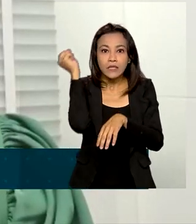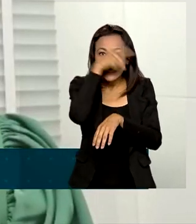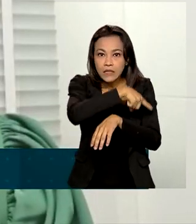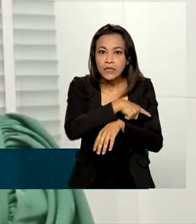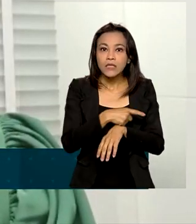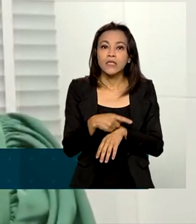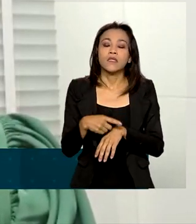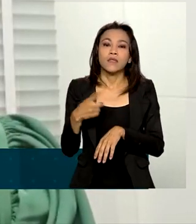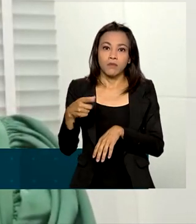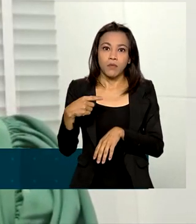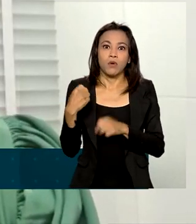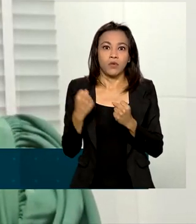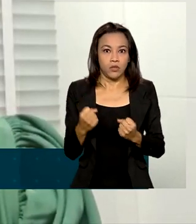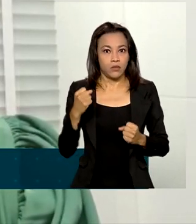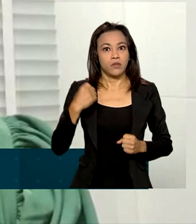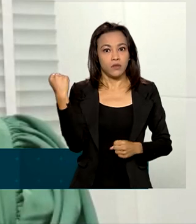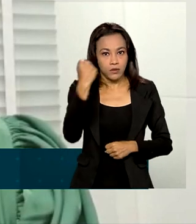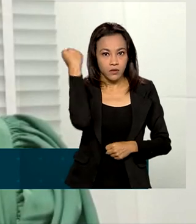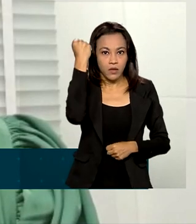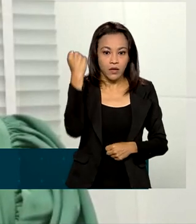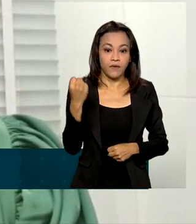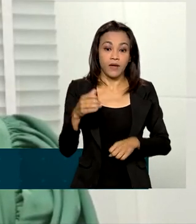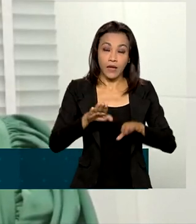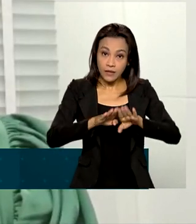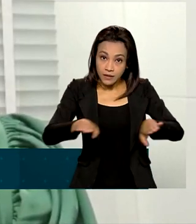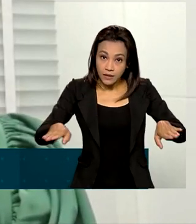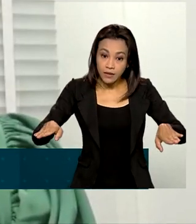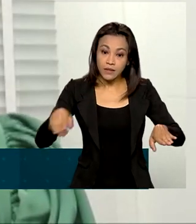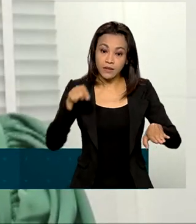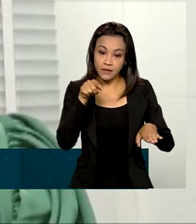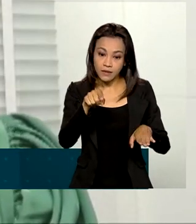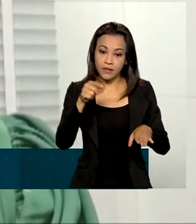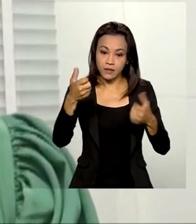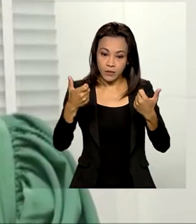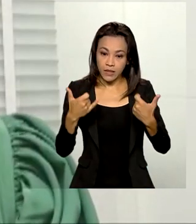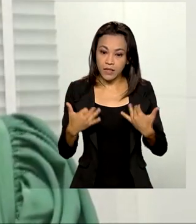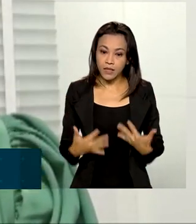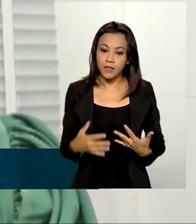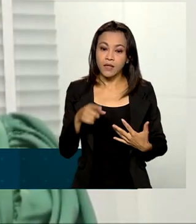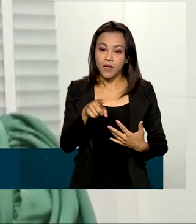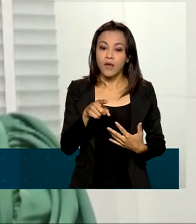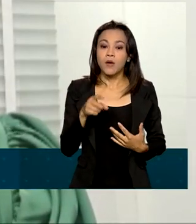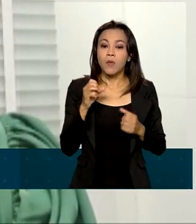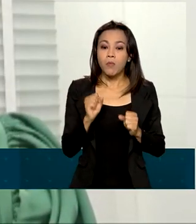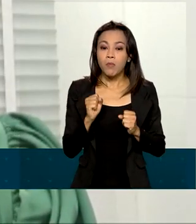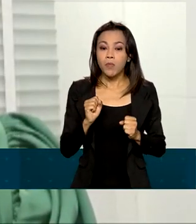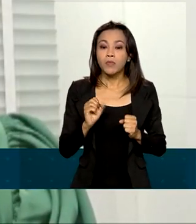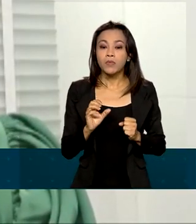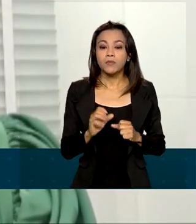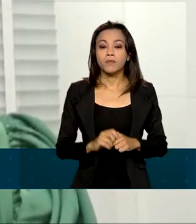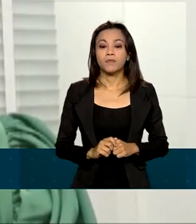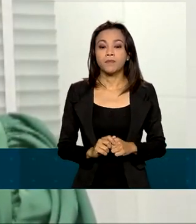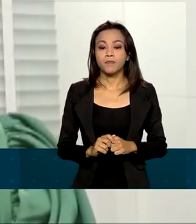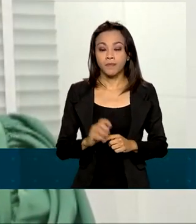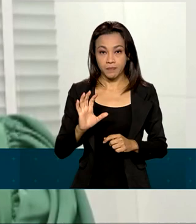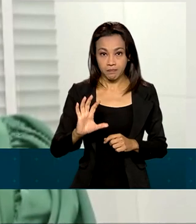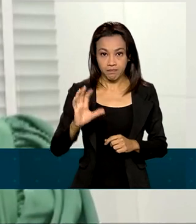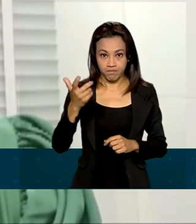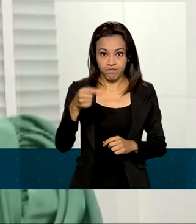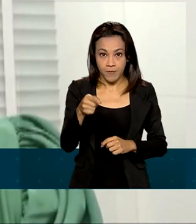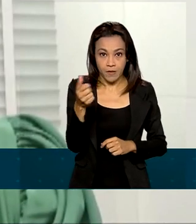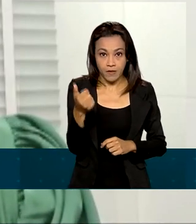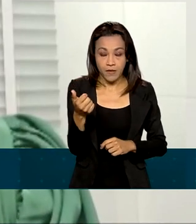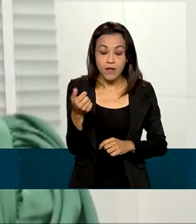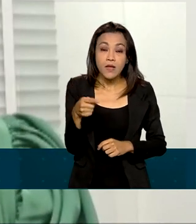nessas complicações. 1 em cada 20 crianças pode ter pelo menino e essa é a causa maior de mortalidade, pelo sarampo.